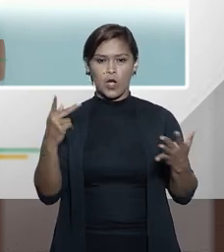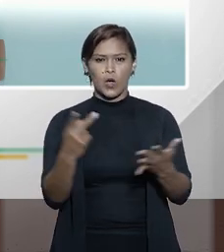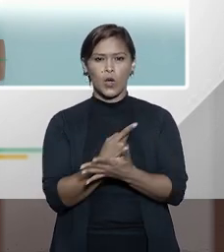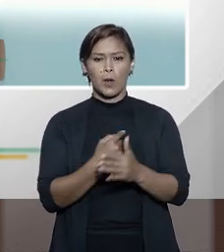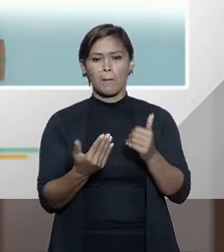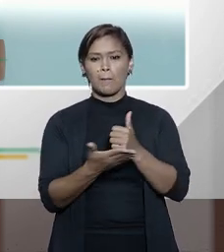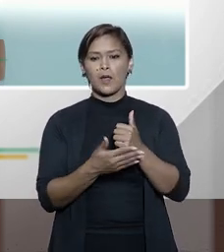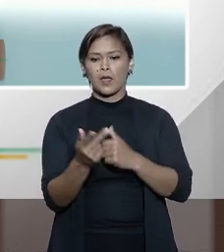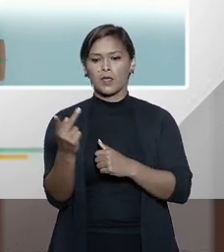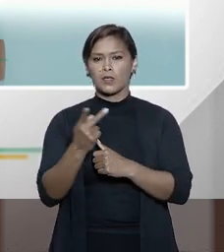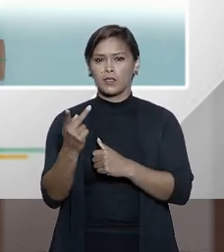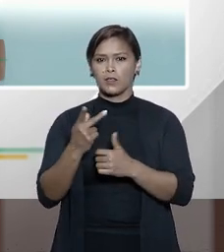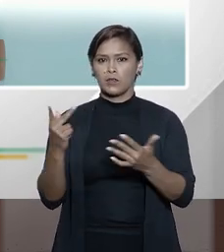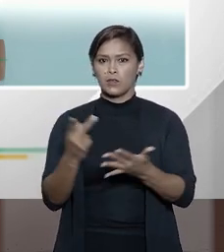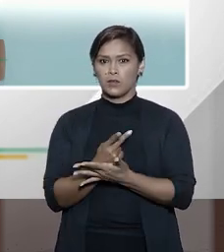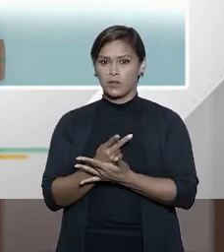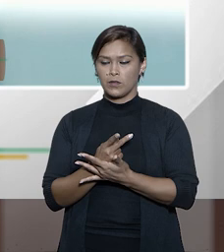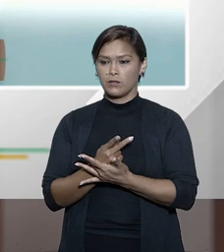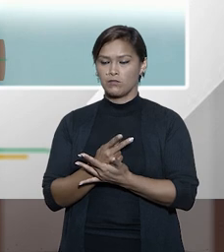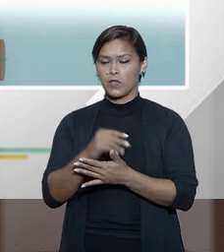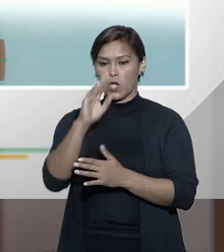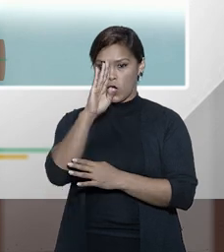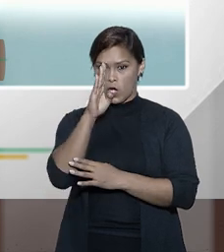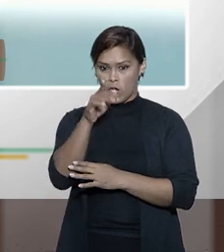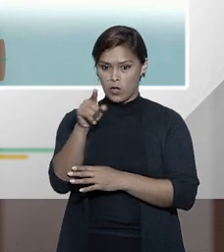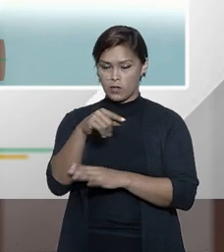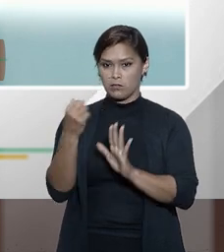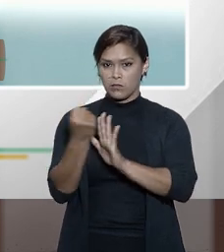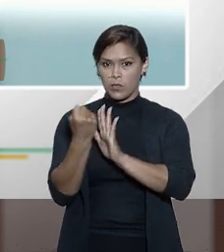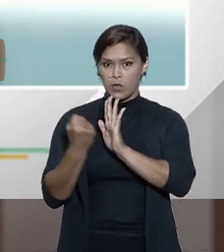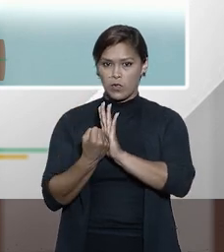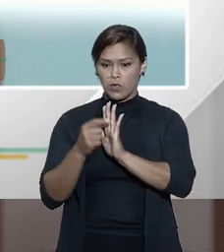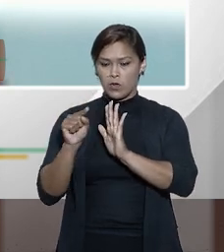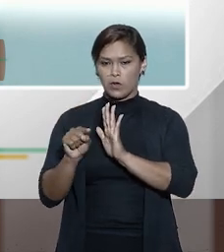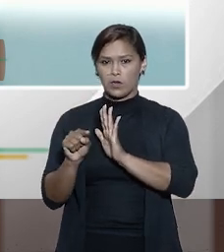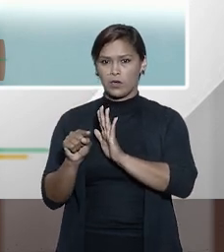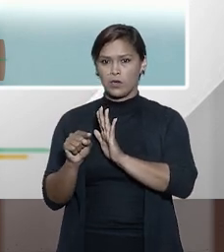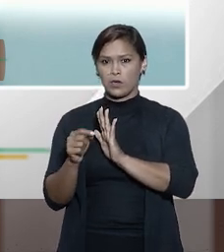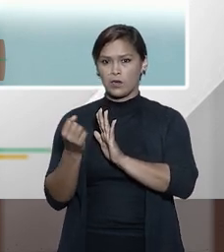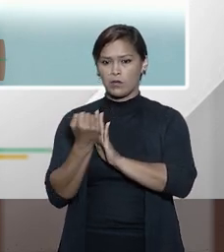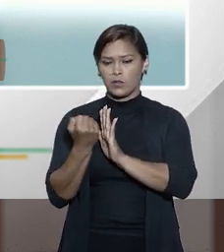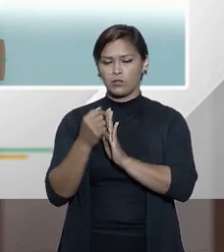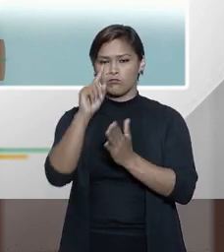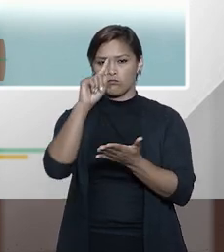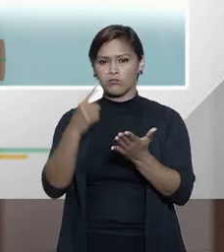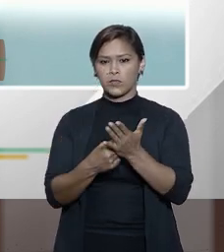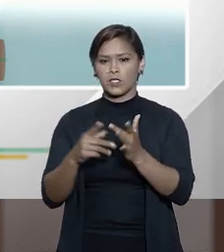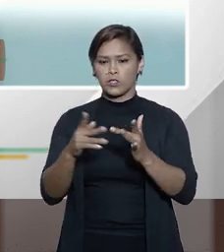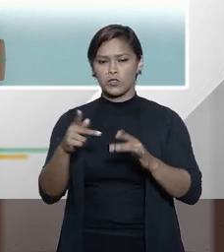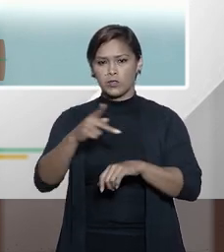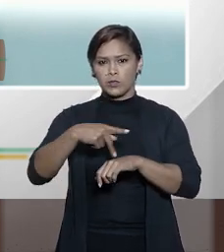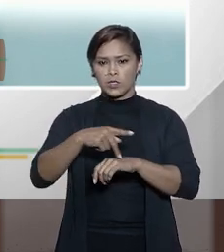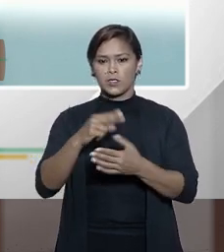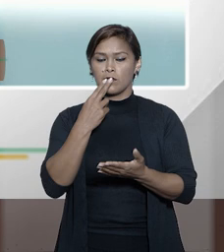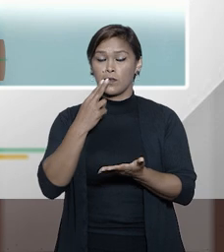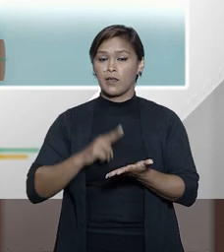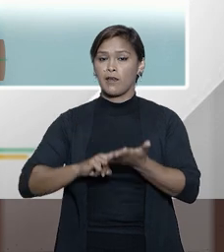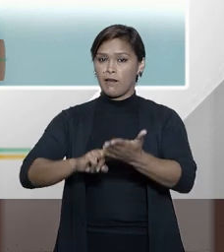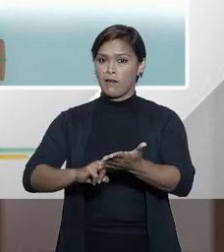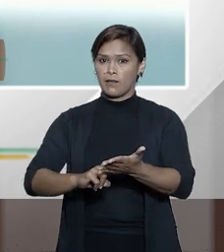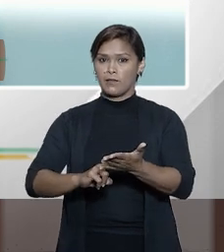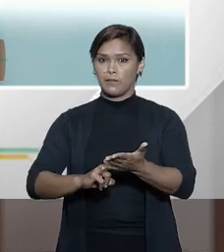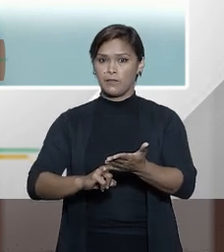basicamente, nesses dois casos. Reconhecimento, é homologação, reconhecimento de decisões estrangeiras e cartas